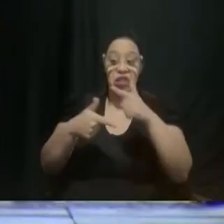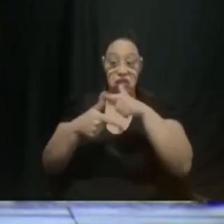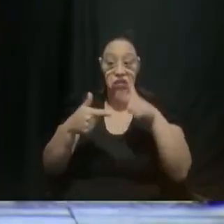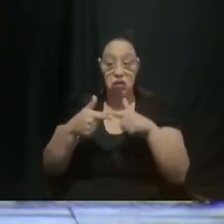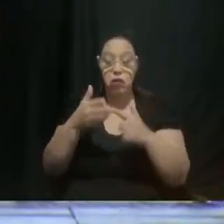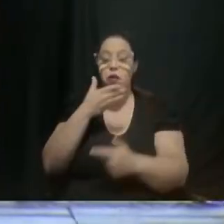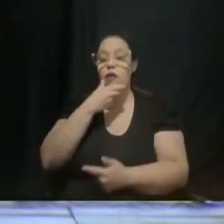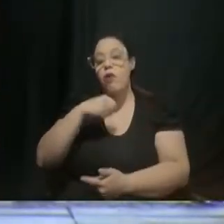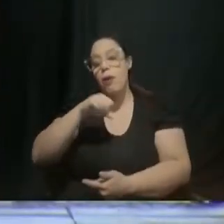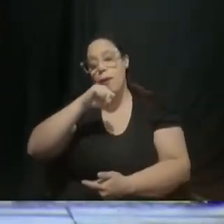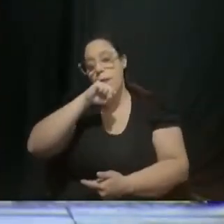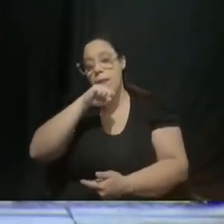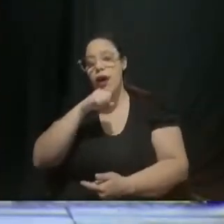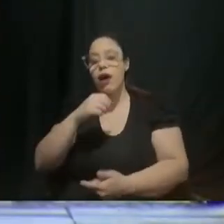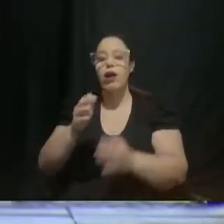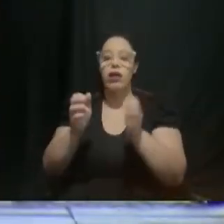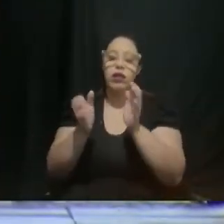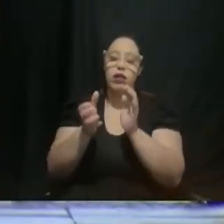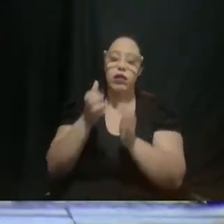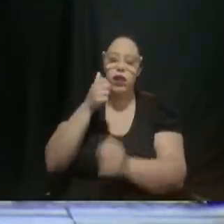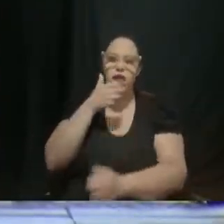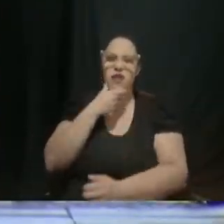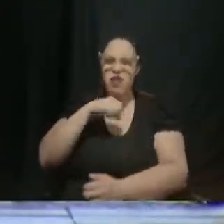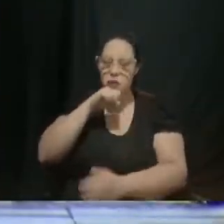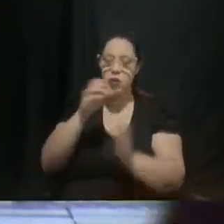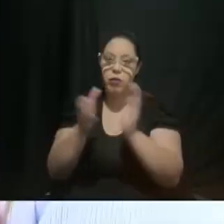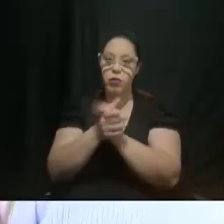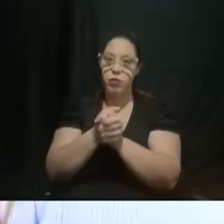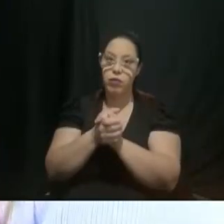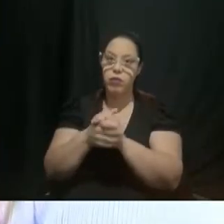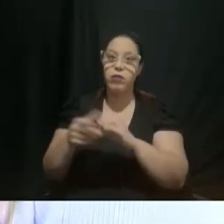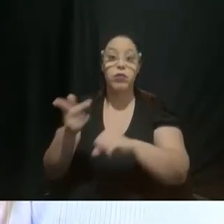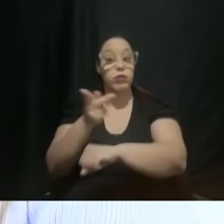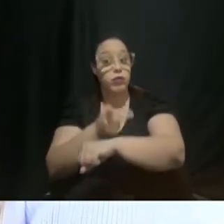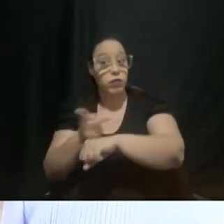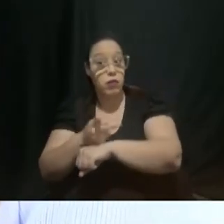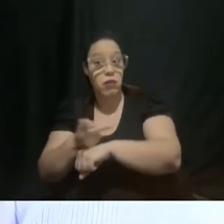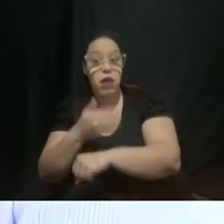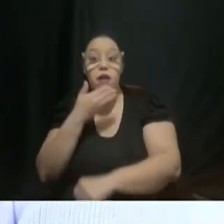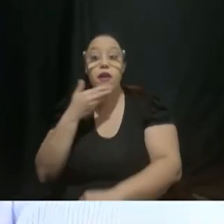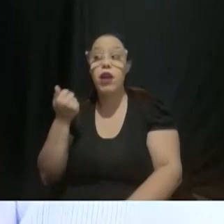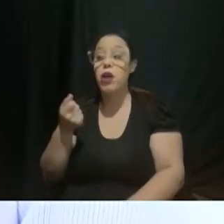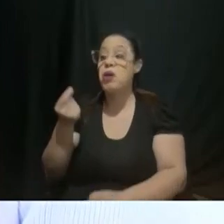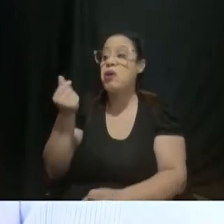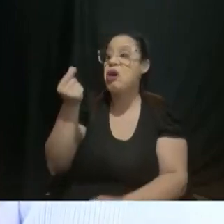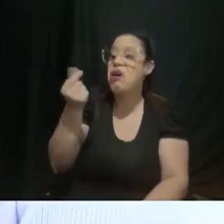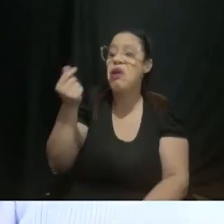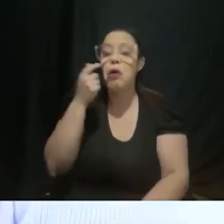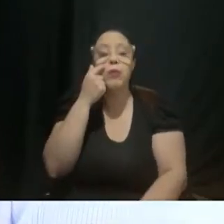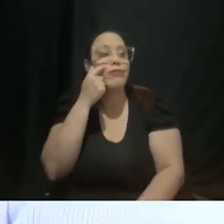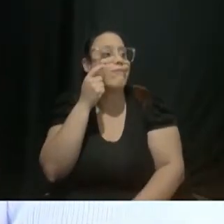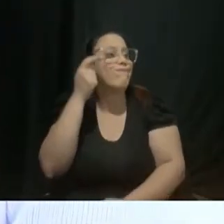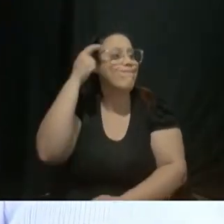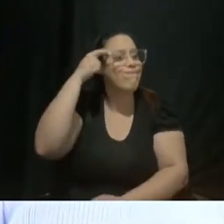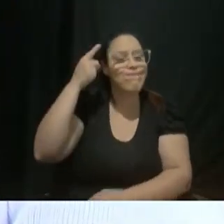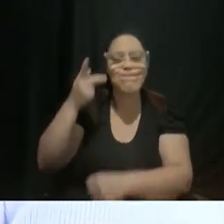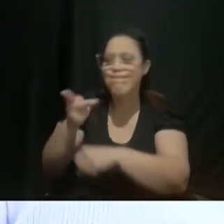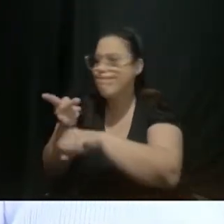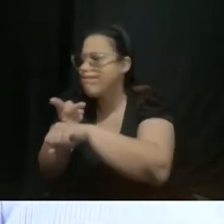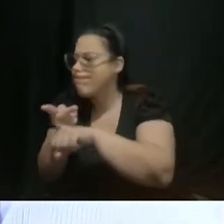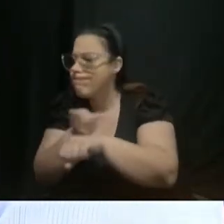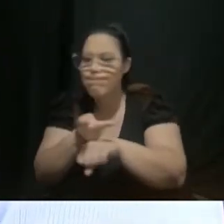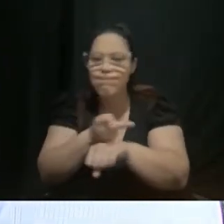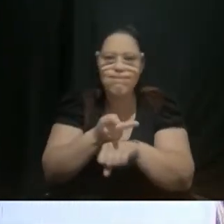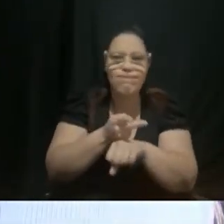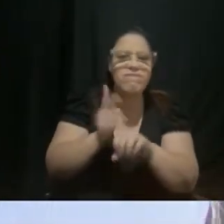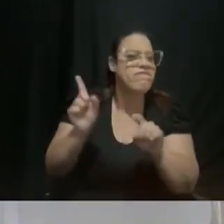mas como todo bom brasileiro está buscando pelo melhor preço Ainda estou pesquisando ainda não encontrei o que